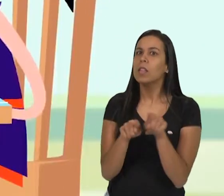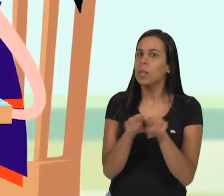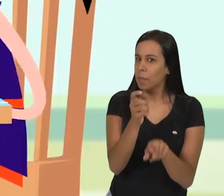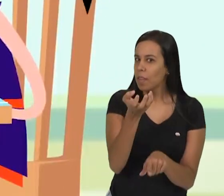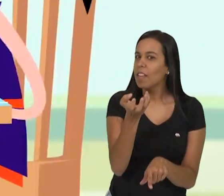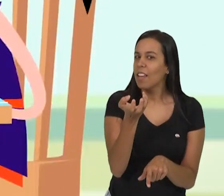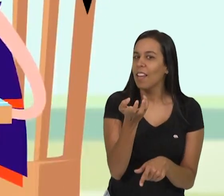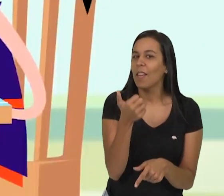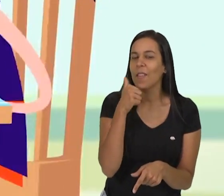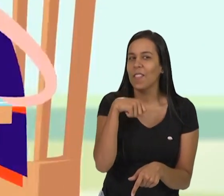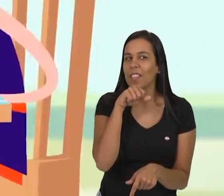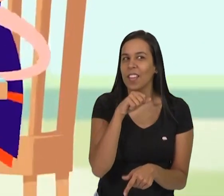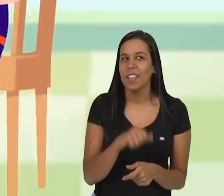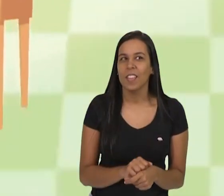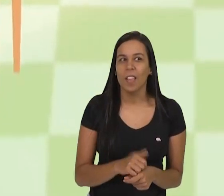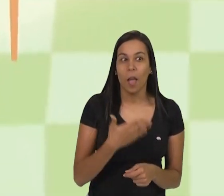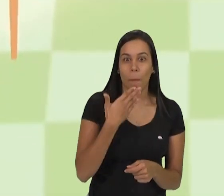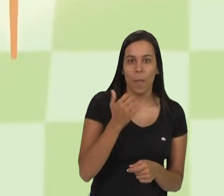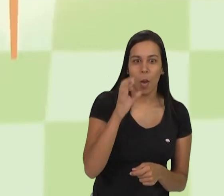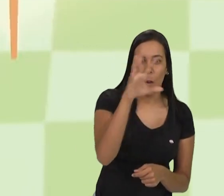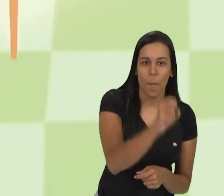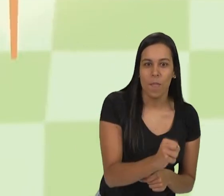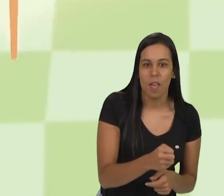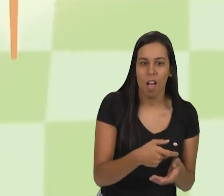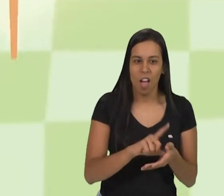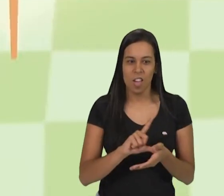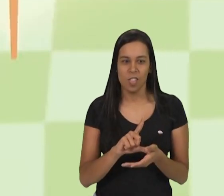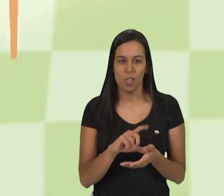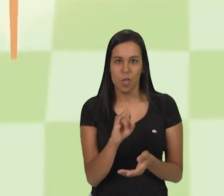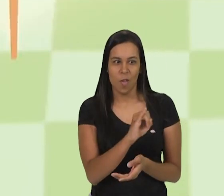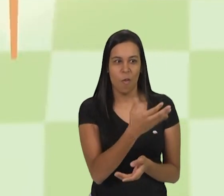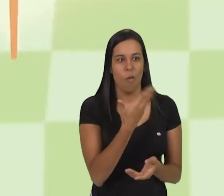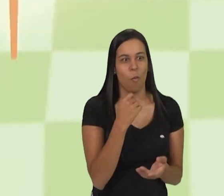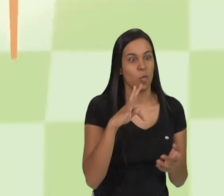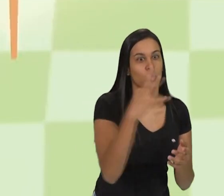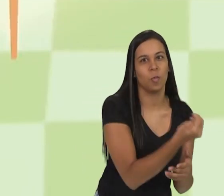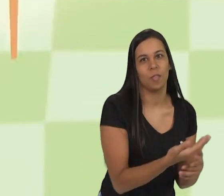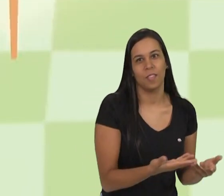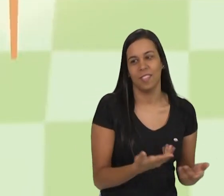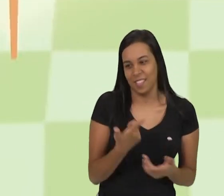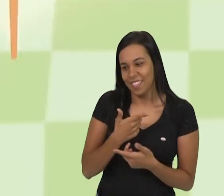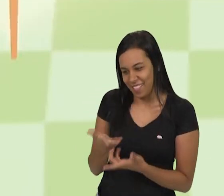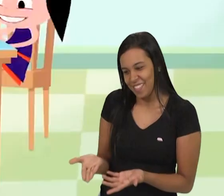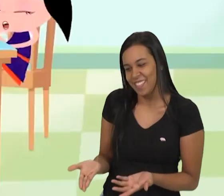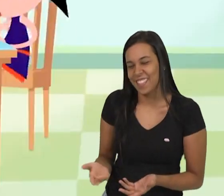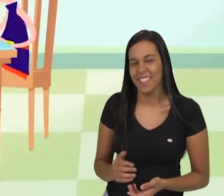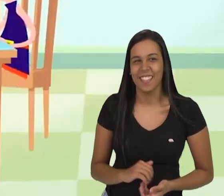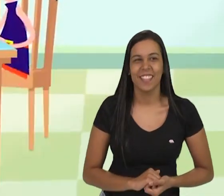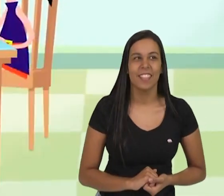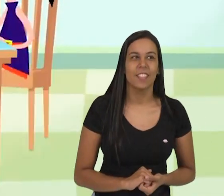também quero outro pedaço, mãe. Melhor eu pegar outro pedaço antes que o Júpiter coma tudo, né, Cláudio?